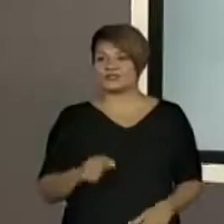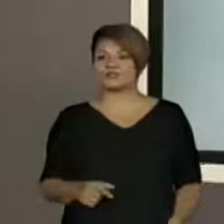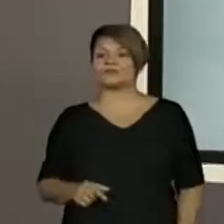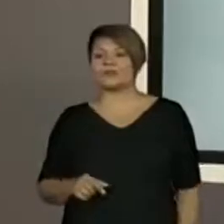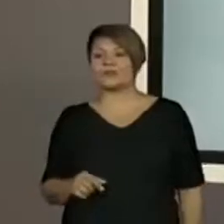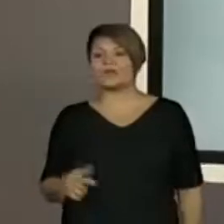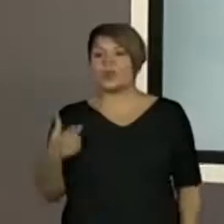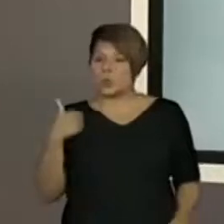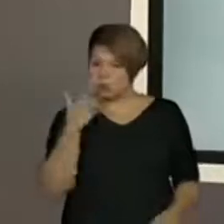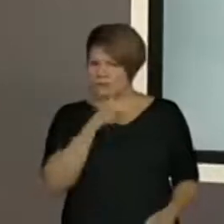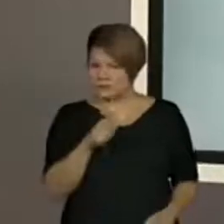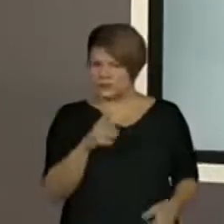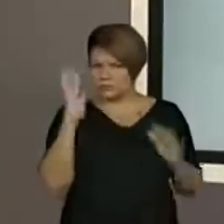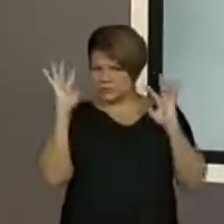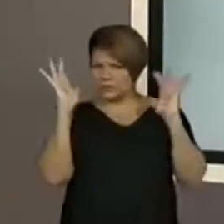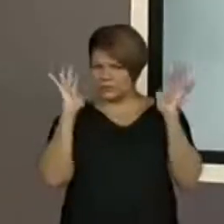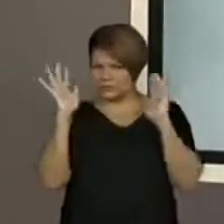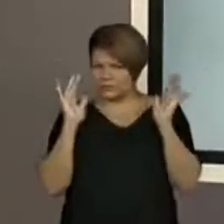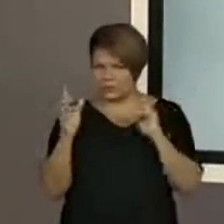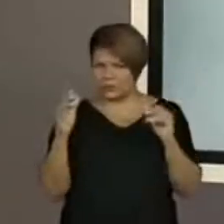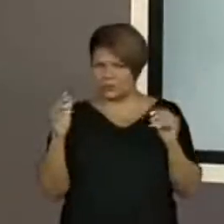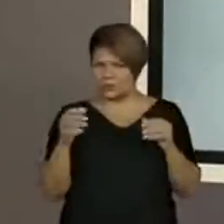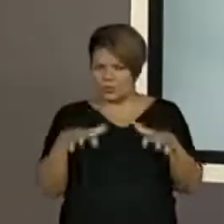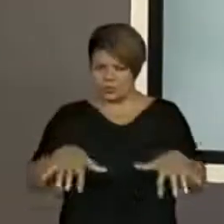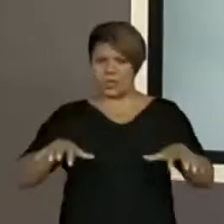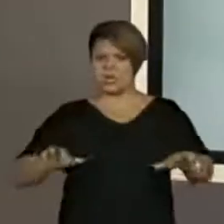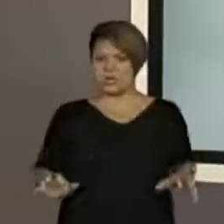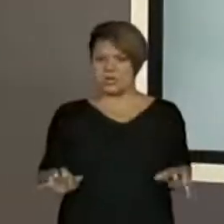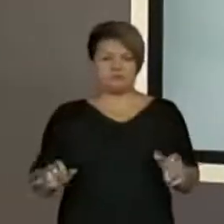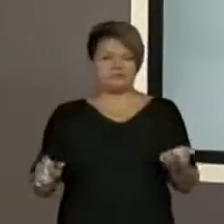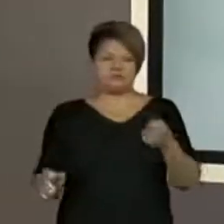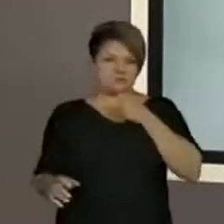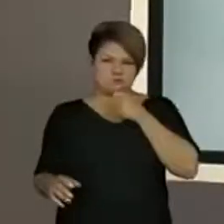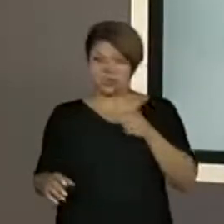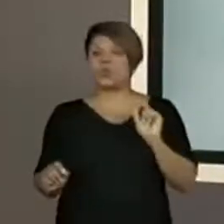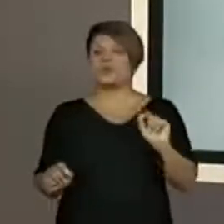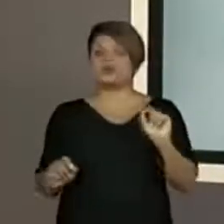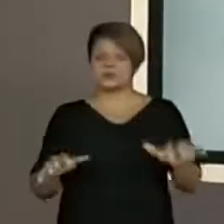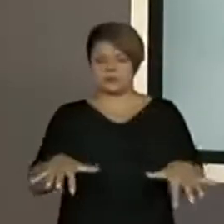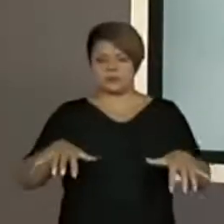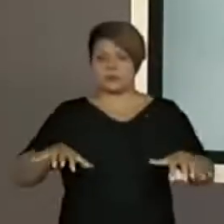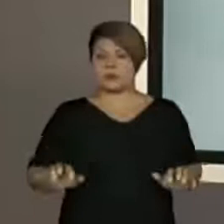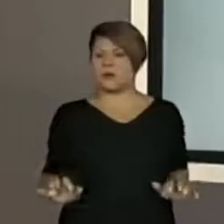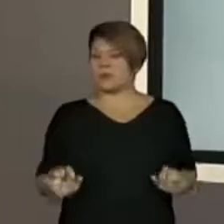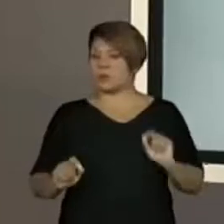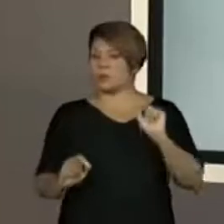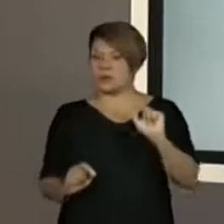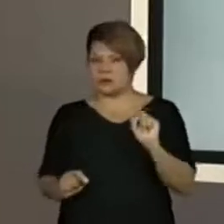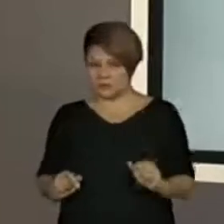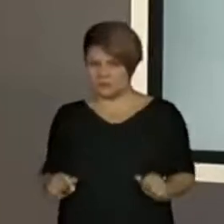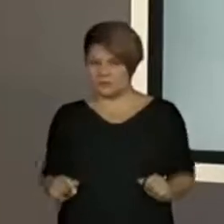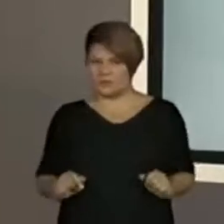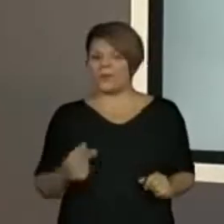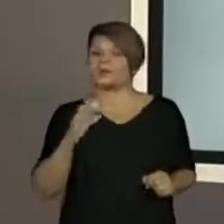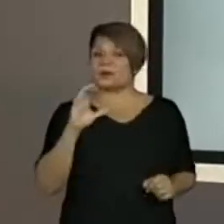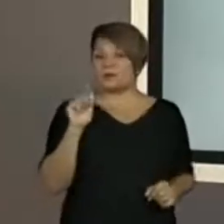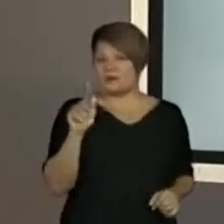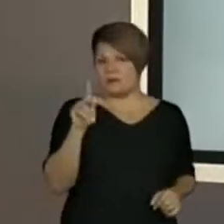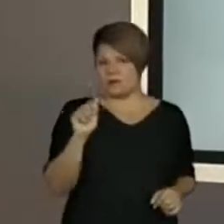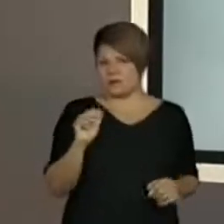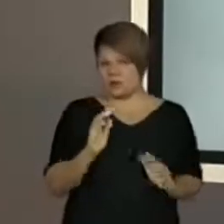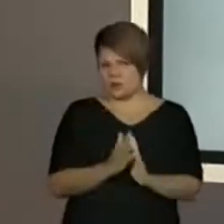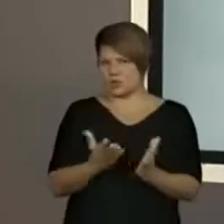Calma, a gente vai ter que ir para a leitura. Mas vão surgindo. O será que tem nesse reino? A capa do livro, né, professora, já mostrou que tem.